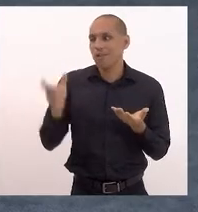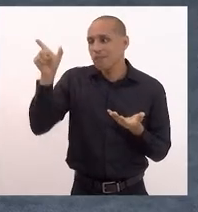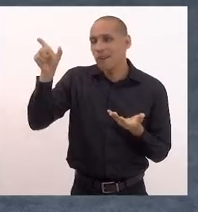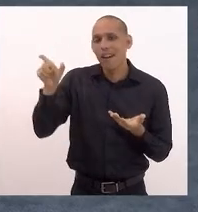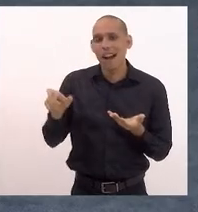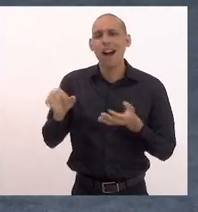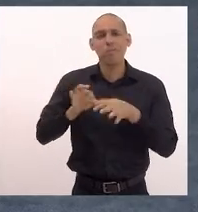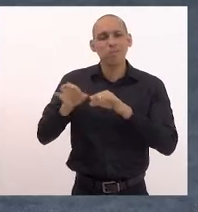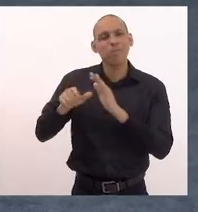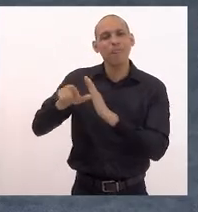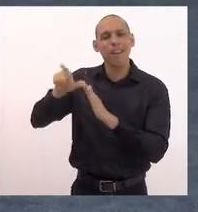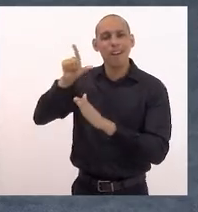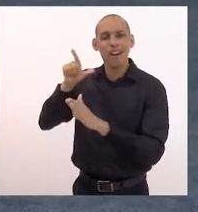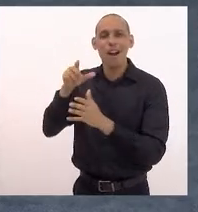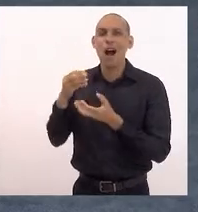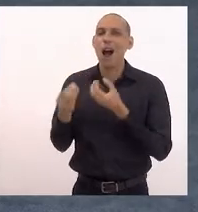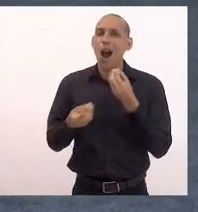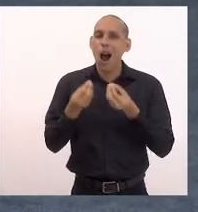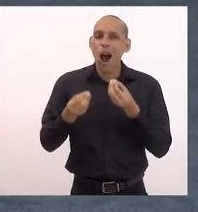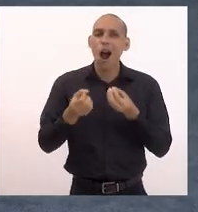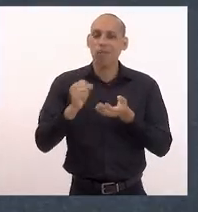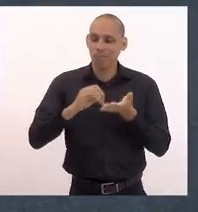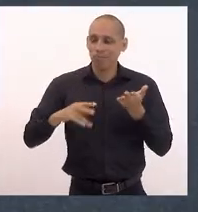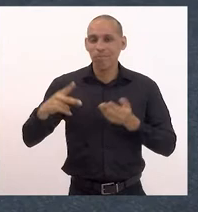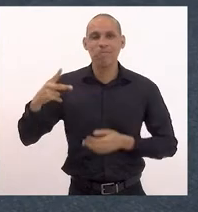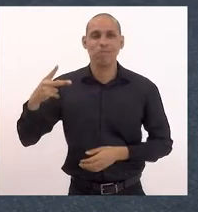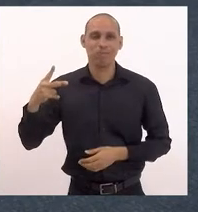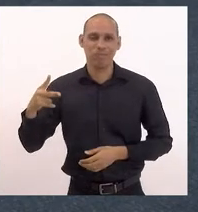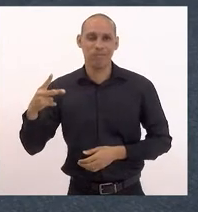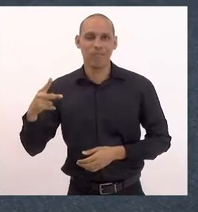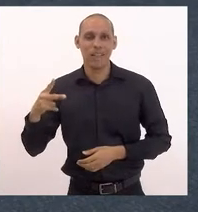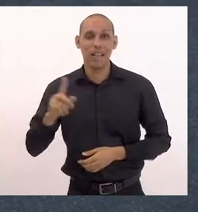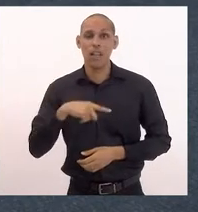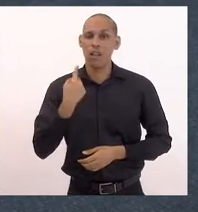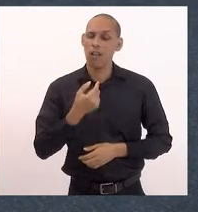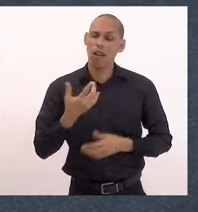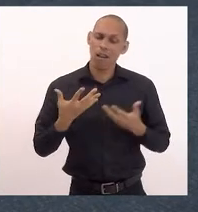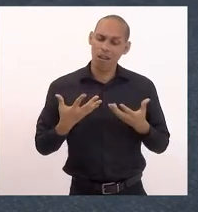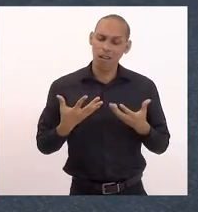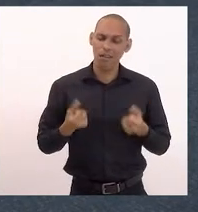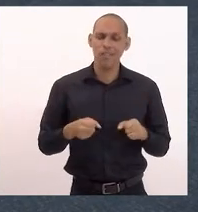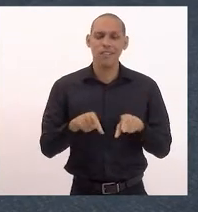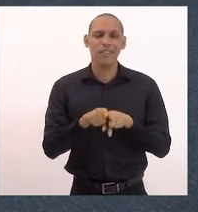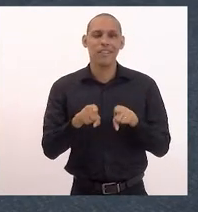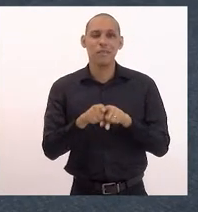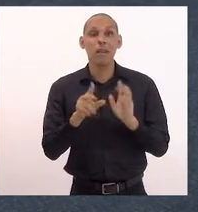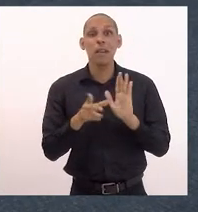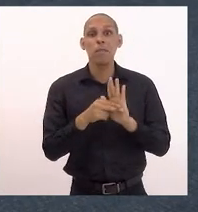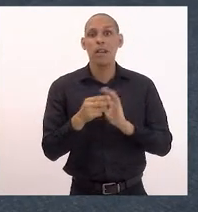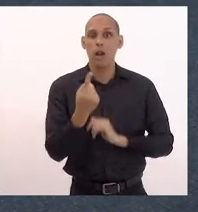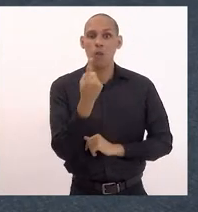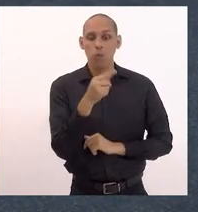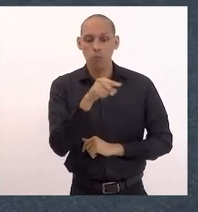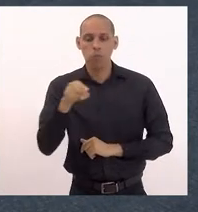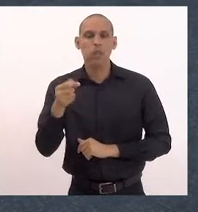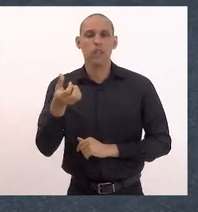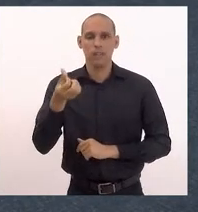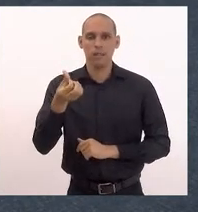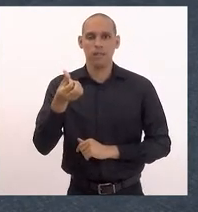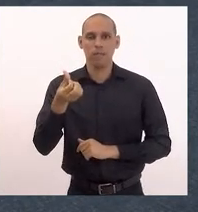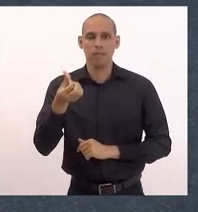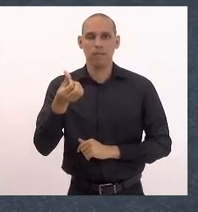como uma atividade extracurricular. E o nosso parecer é favorável às emendas de 1 a 6,